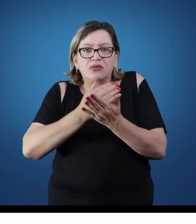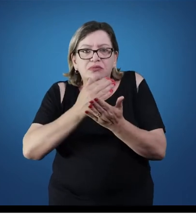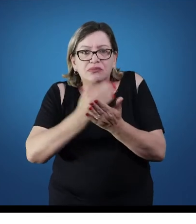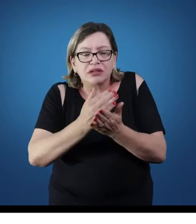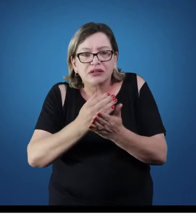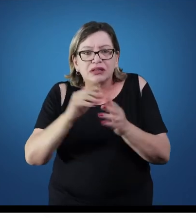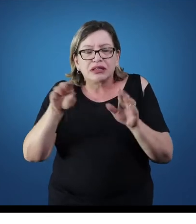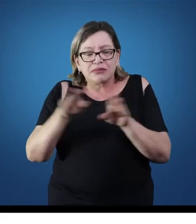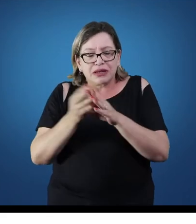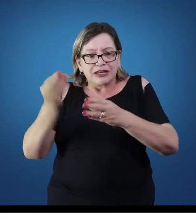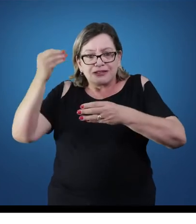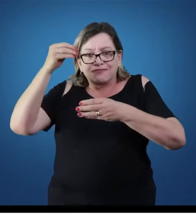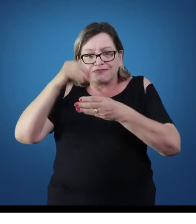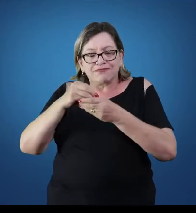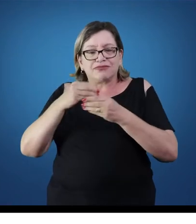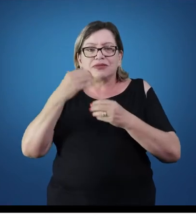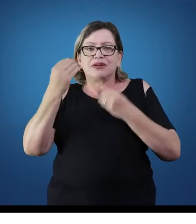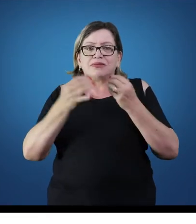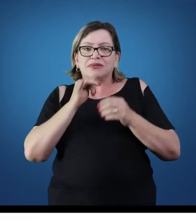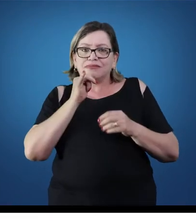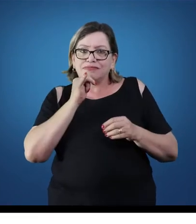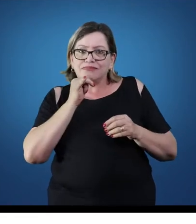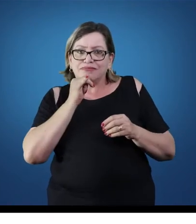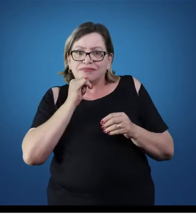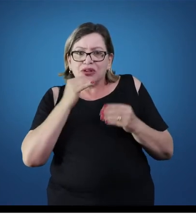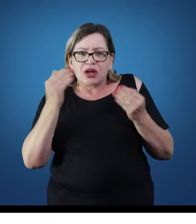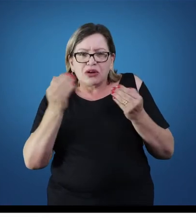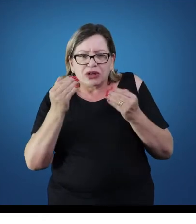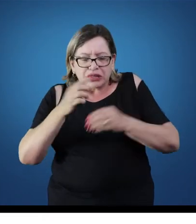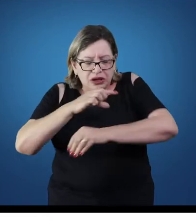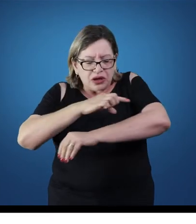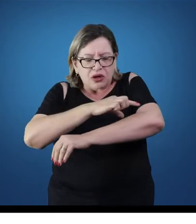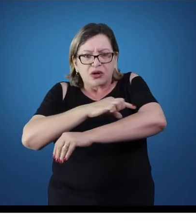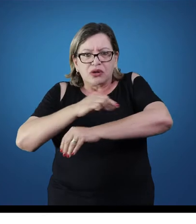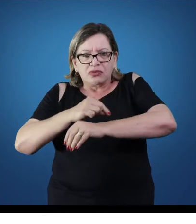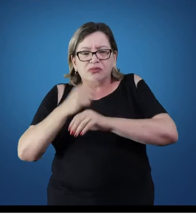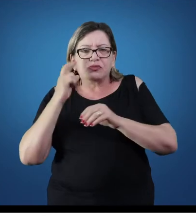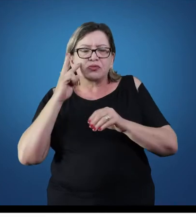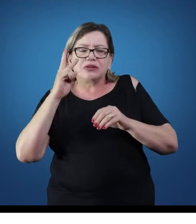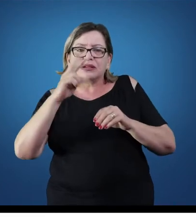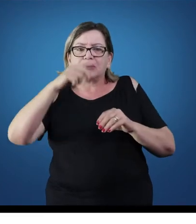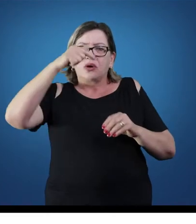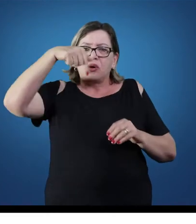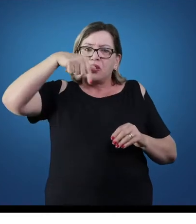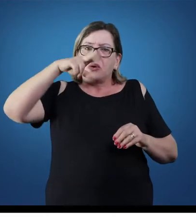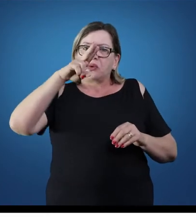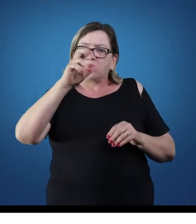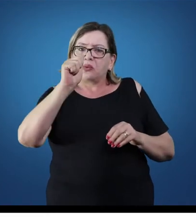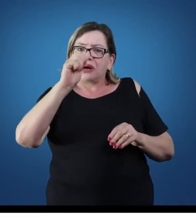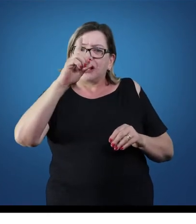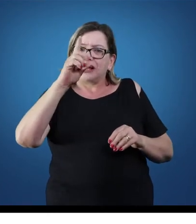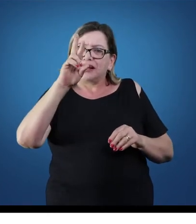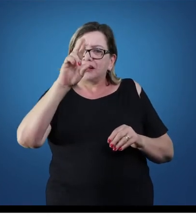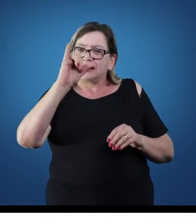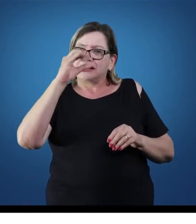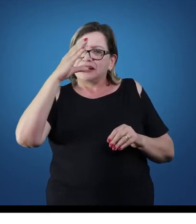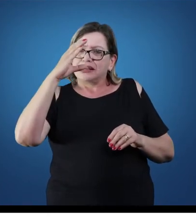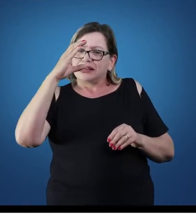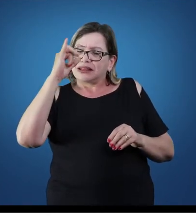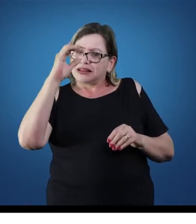como inserção. Então aqui nós estamos pegando o final de um músculo que é o quadríceps, aquele músculo que fica aqui na coxa, na parte anterior.